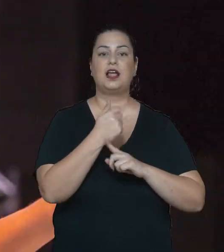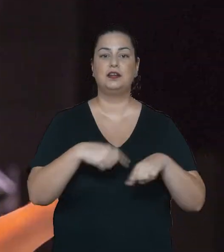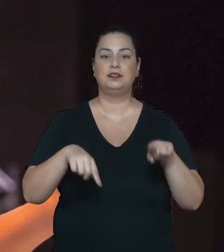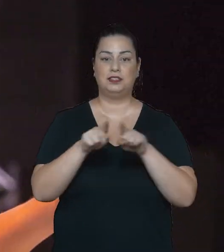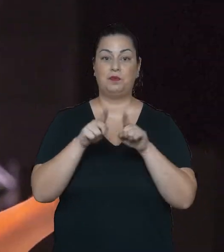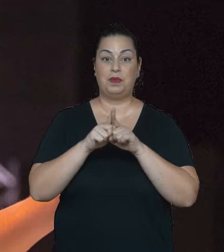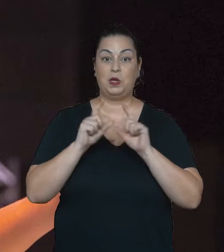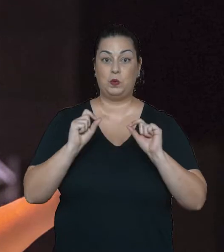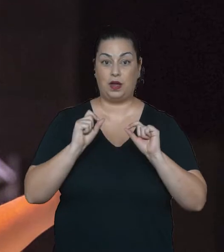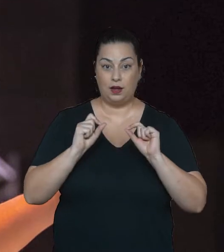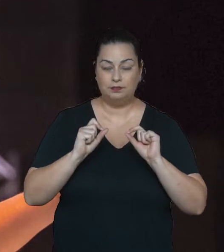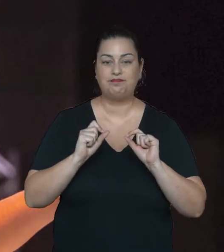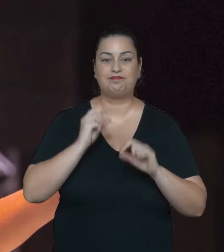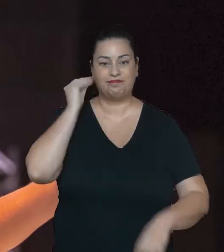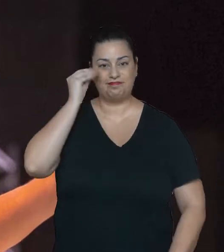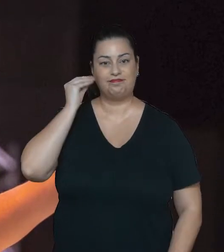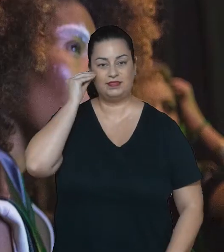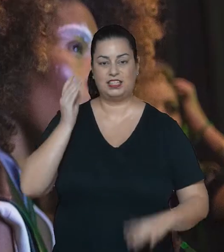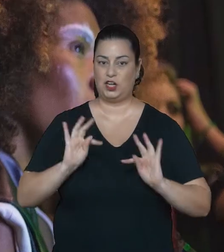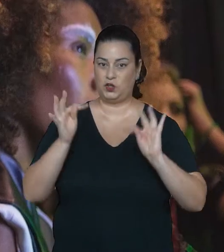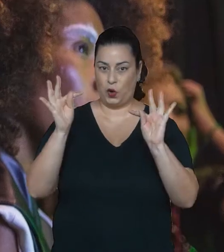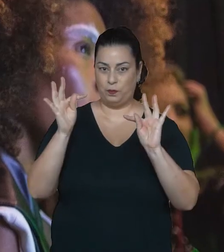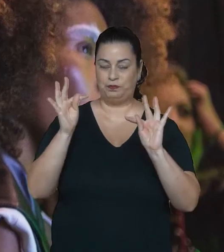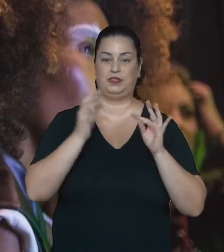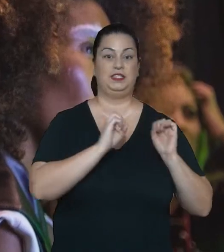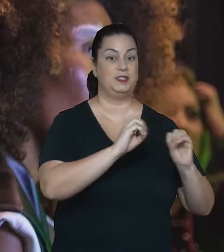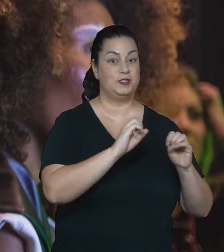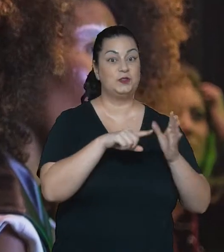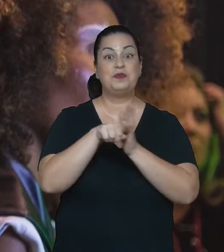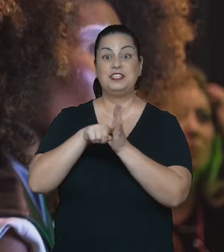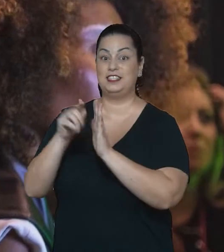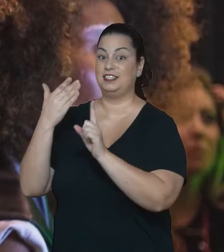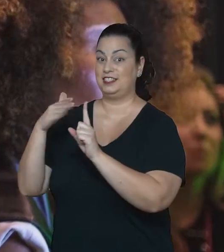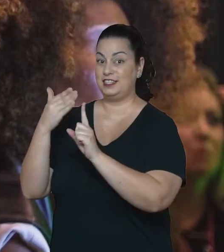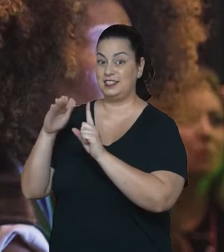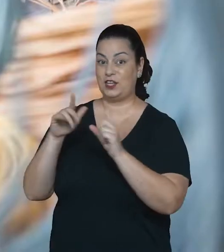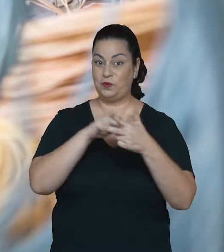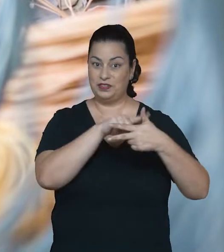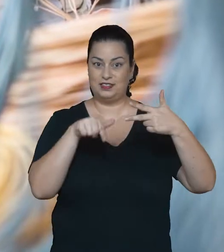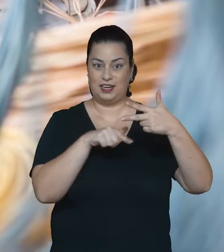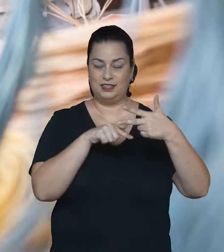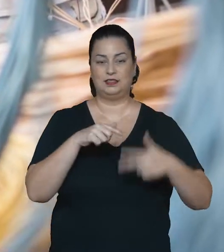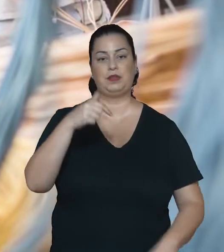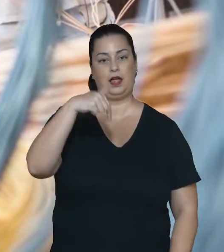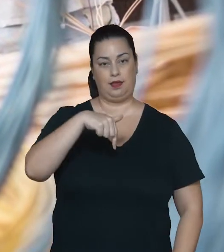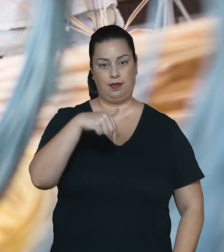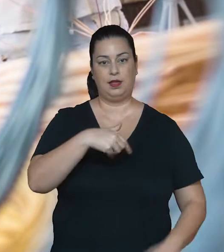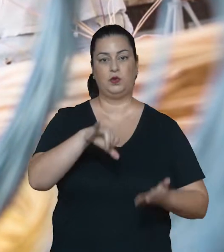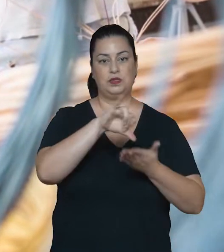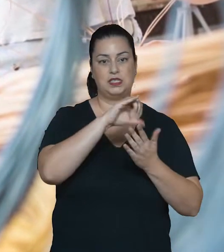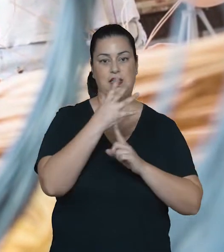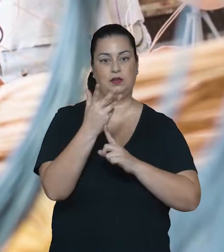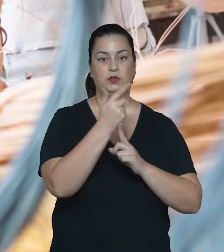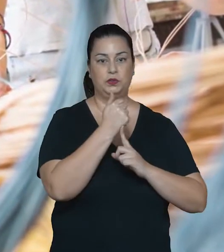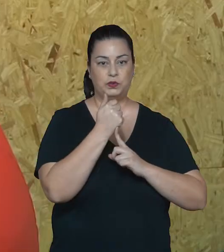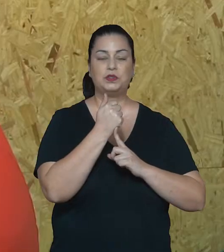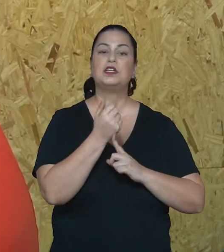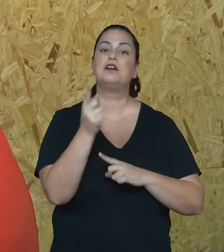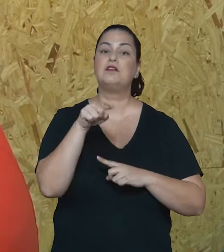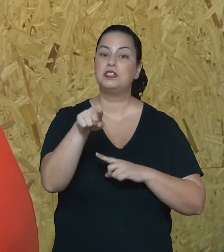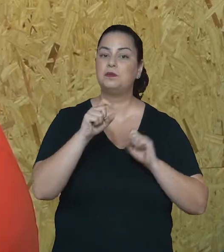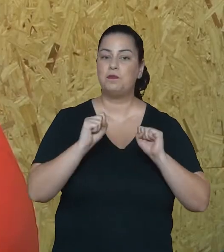desenvolvidas atividades de produção artística e aplicação tecnológica, isso no ensino, pesquisa e extensão.